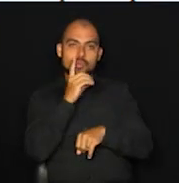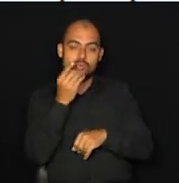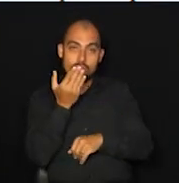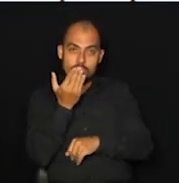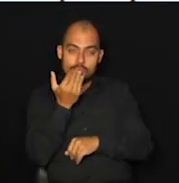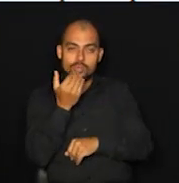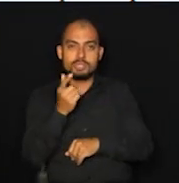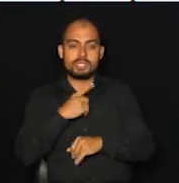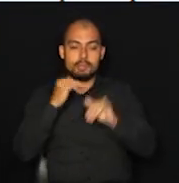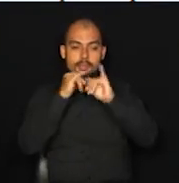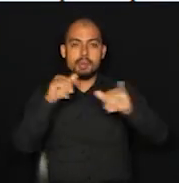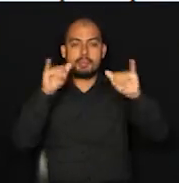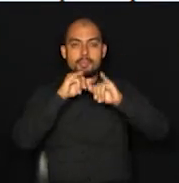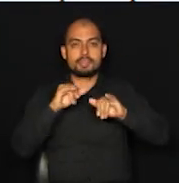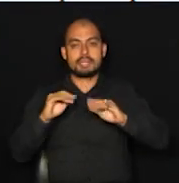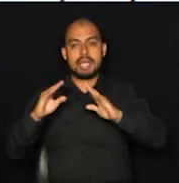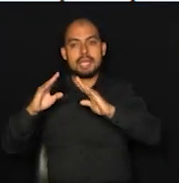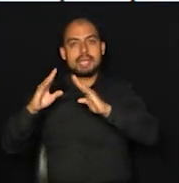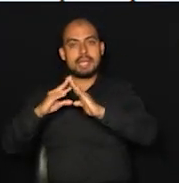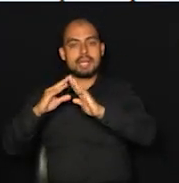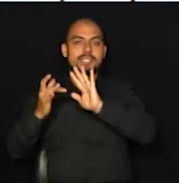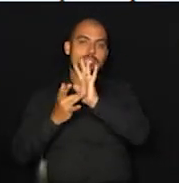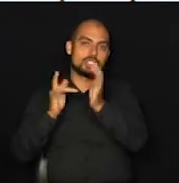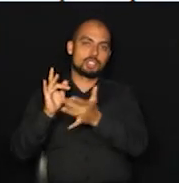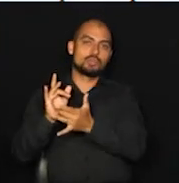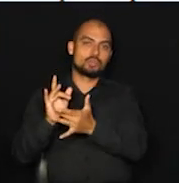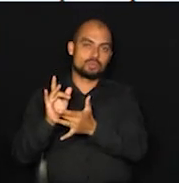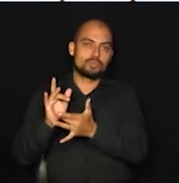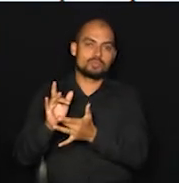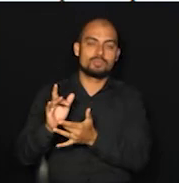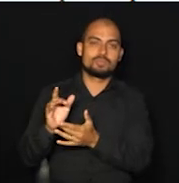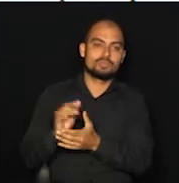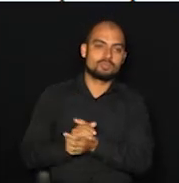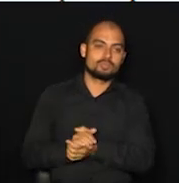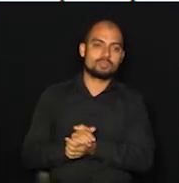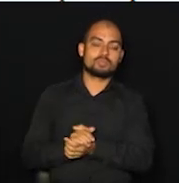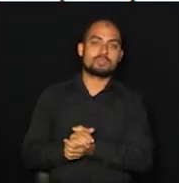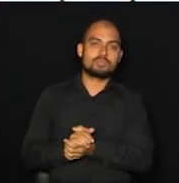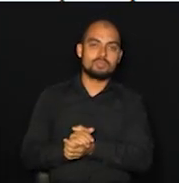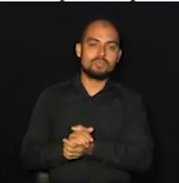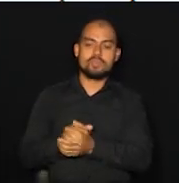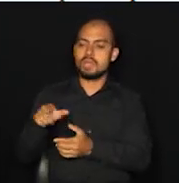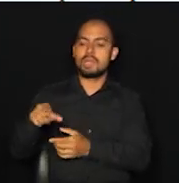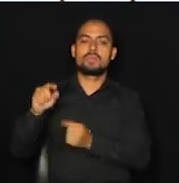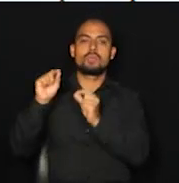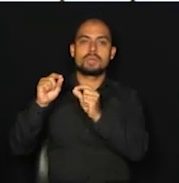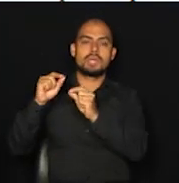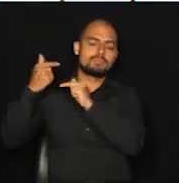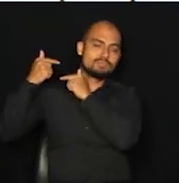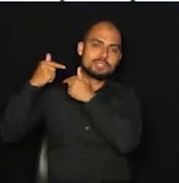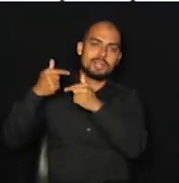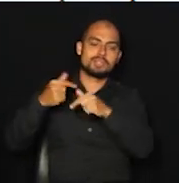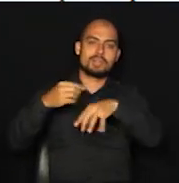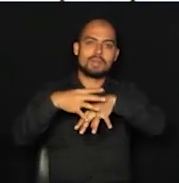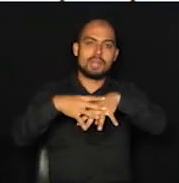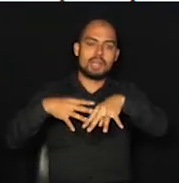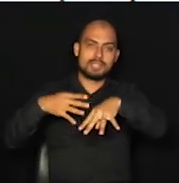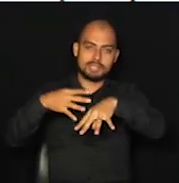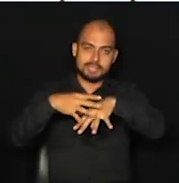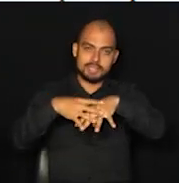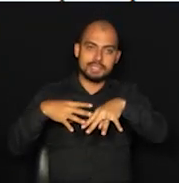está com uma campanha da Casa de Jesus, os Ceareiros, que trata justamente da tradicional lasanha